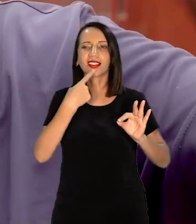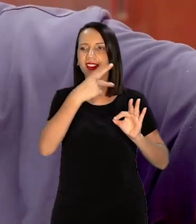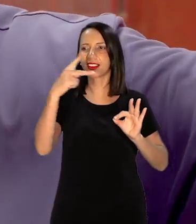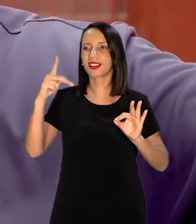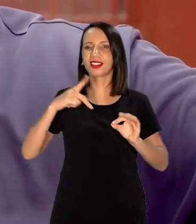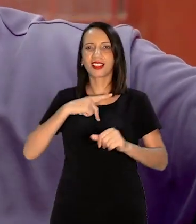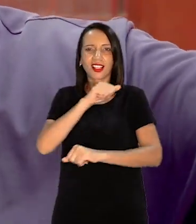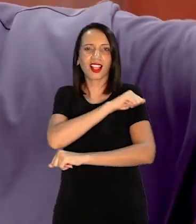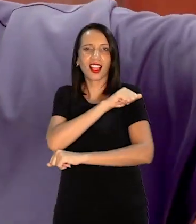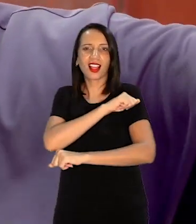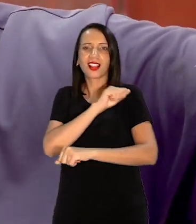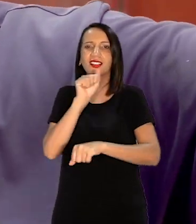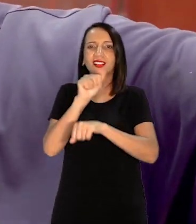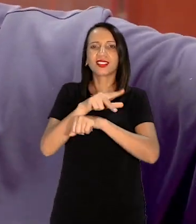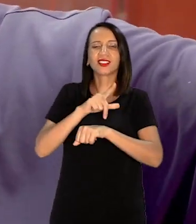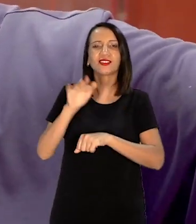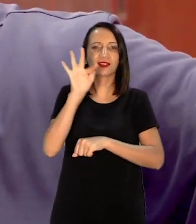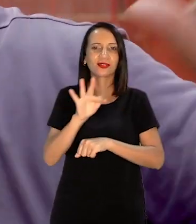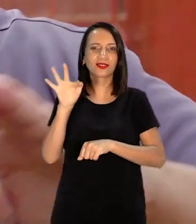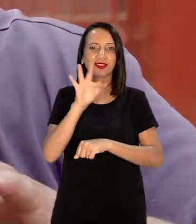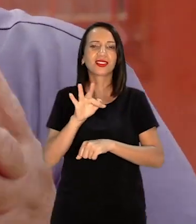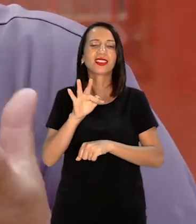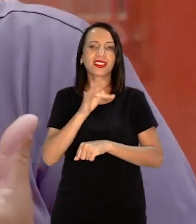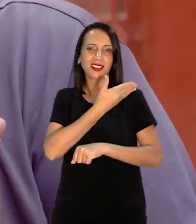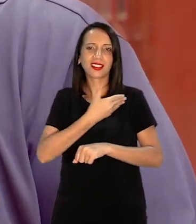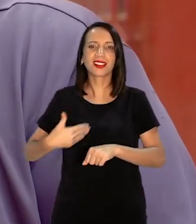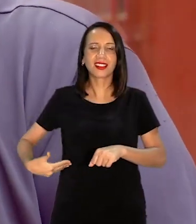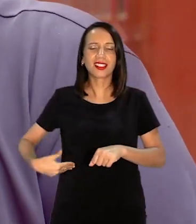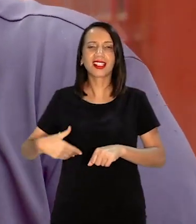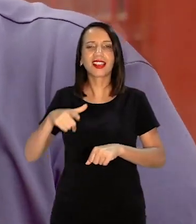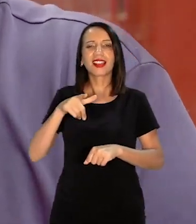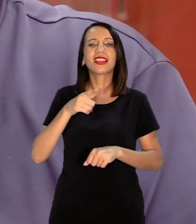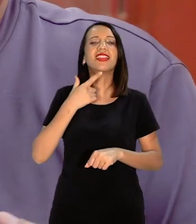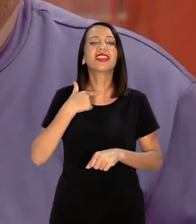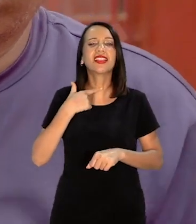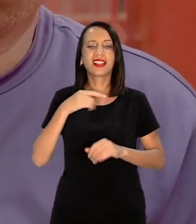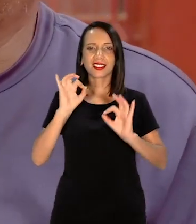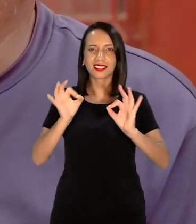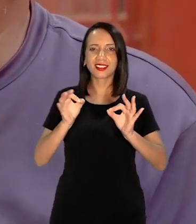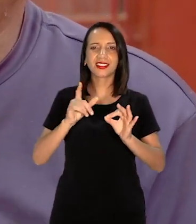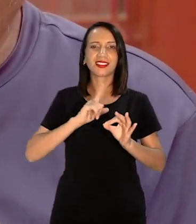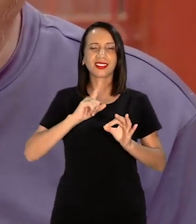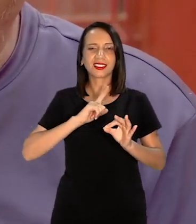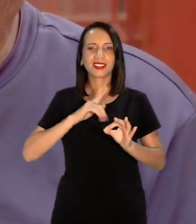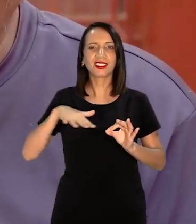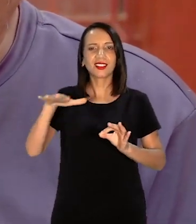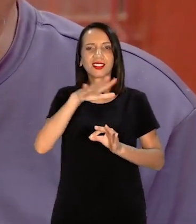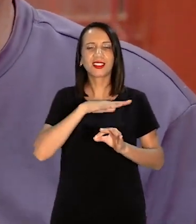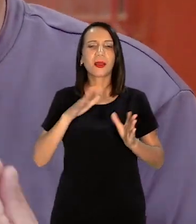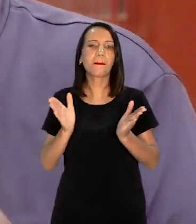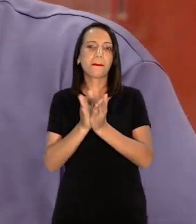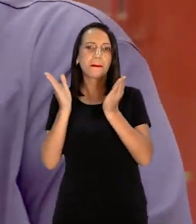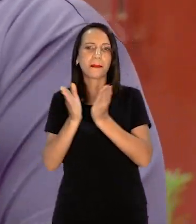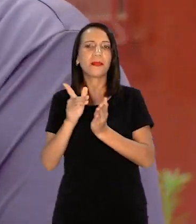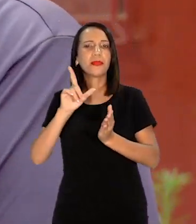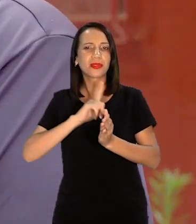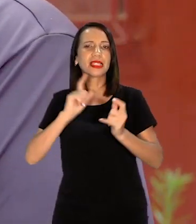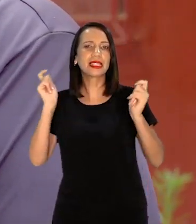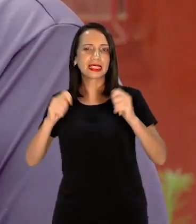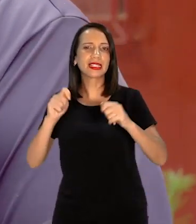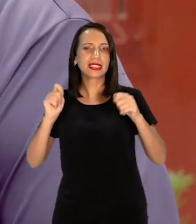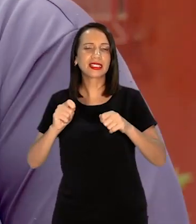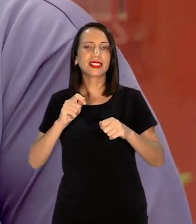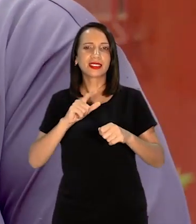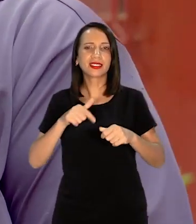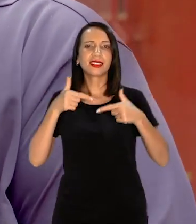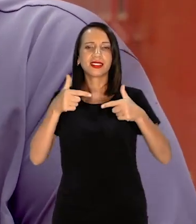aluno a ingressar na universidade Com o rosto de Marx Ele tem esse desejo Ele é da comunidade pobre Ele tem condições